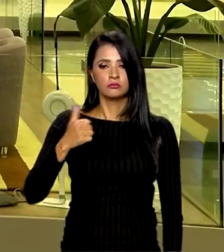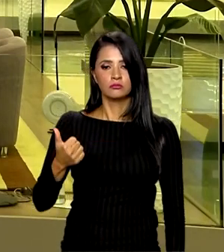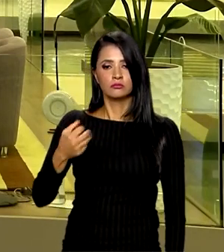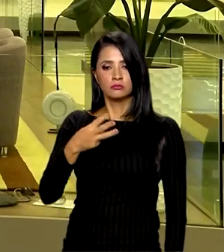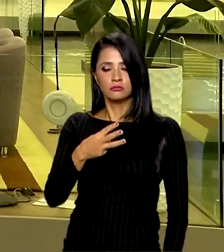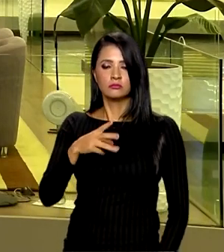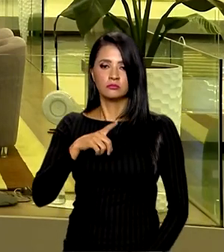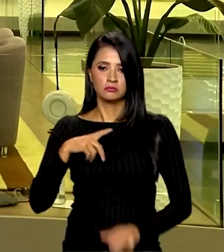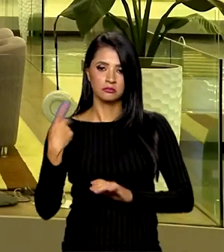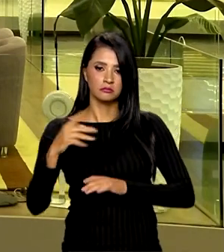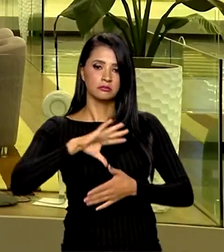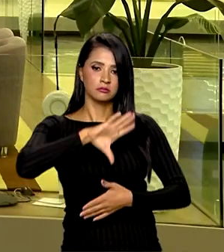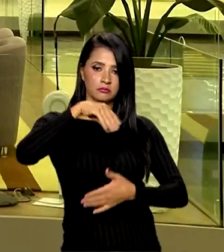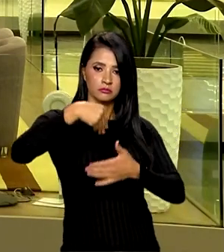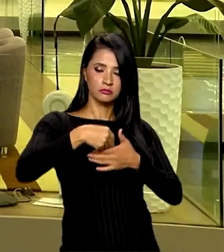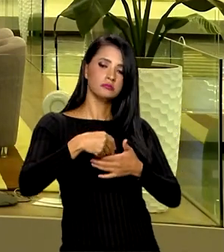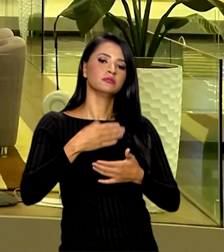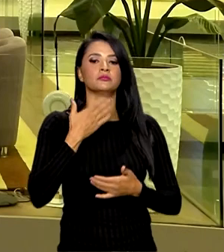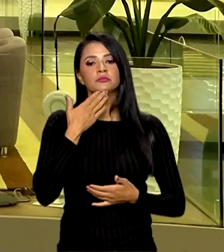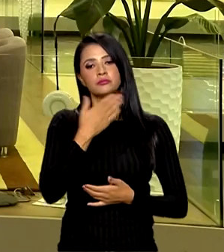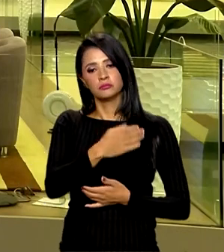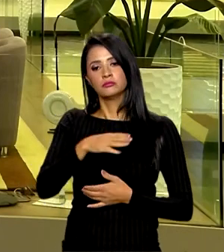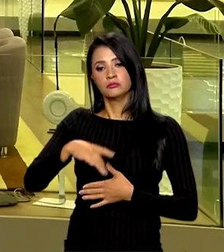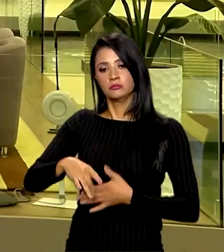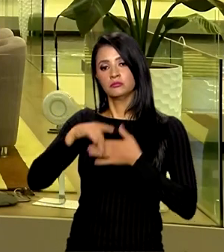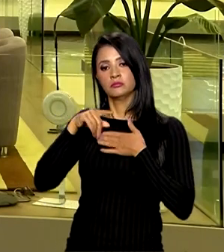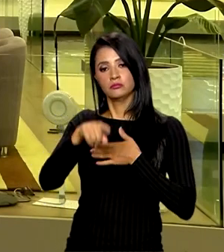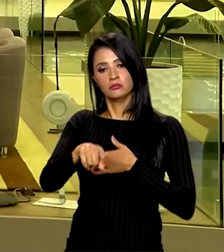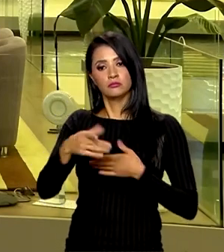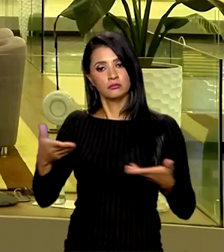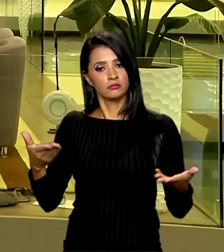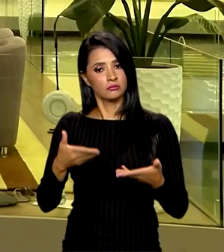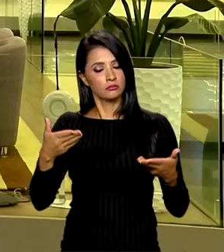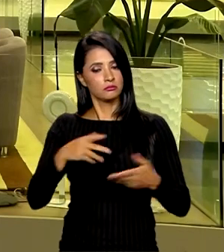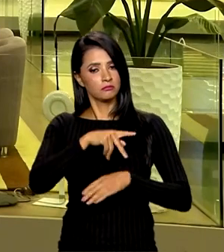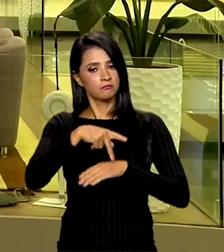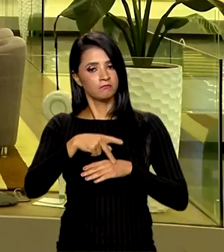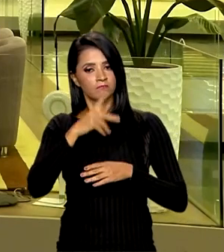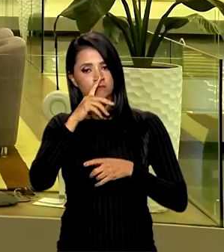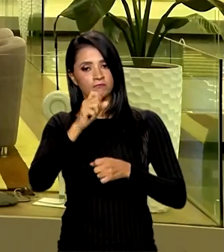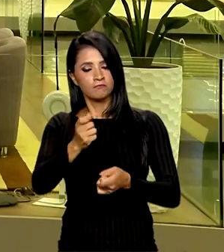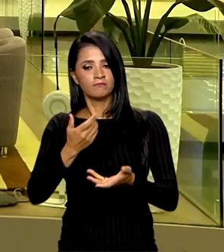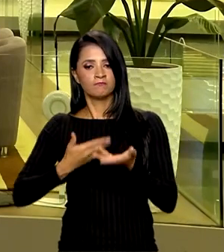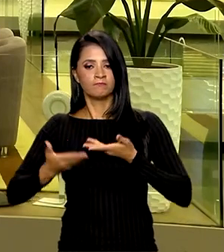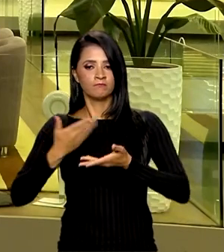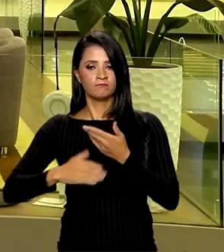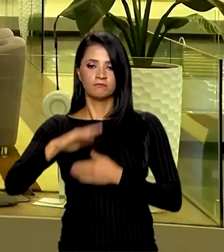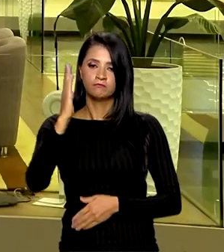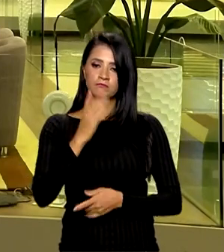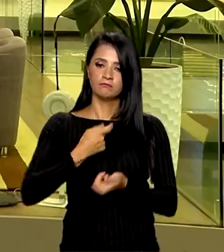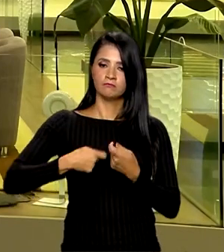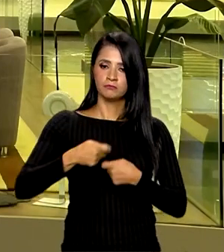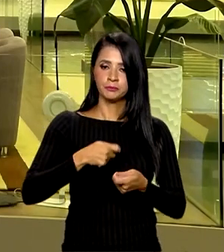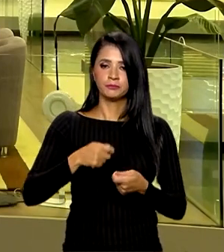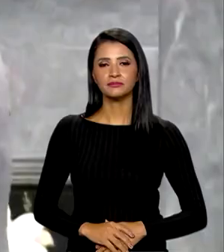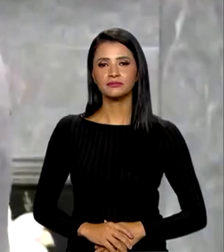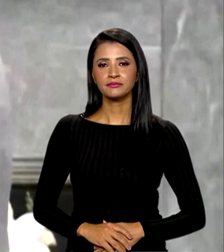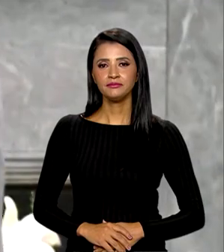Pro Mercosul, o líder paraguaio assume o país com fortes relações comerciais com o Brasil. Vamos ver na reportagem.